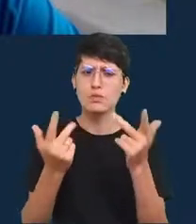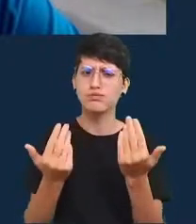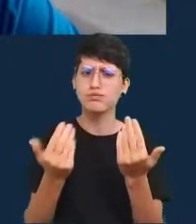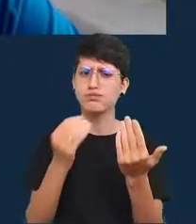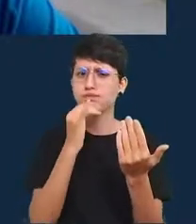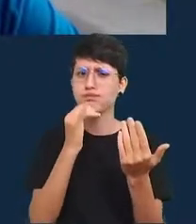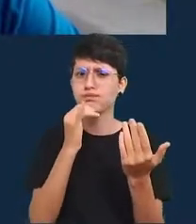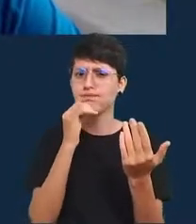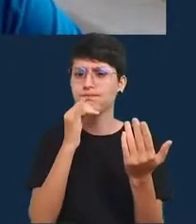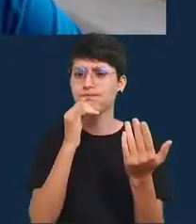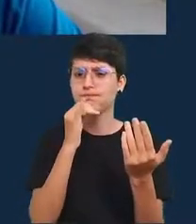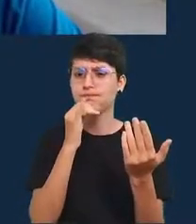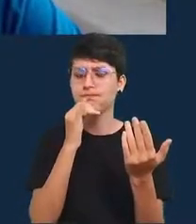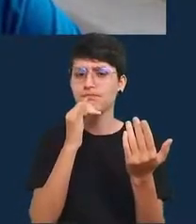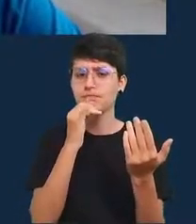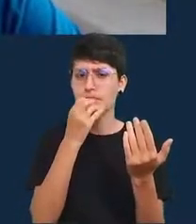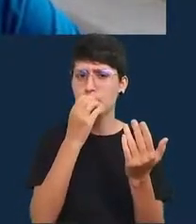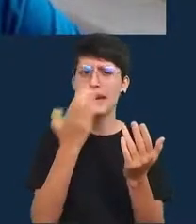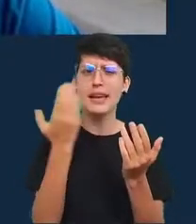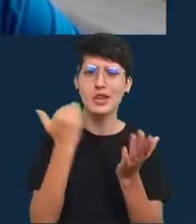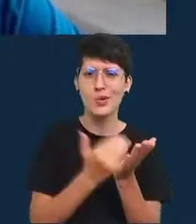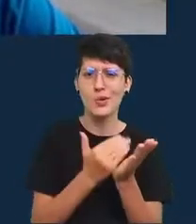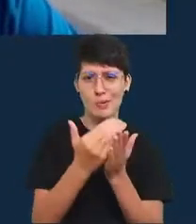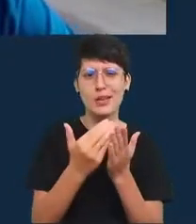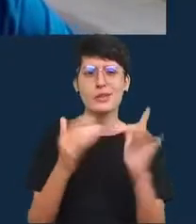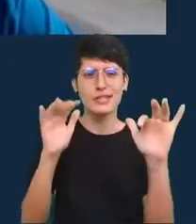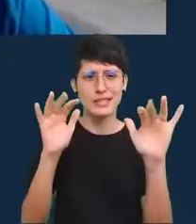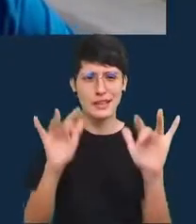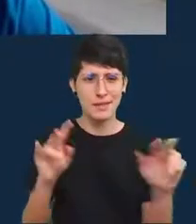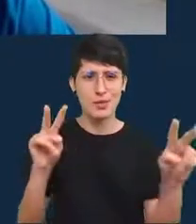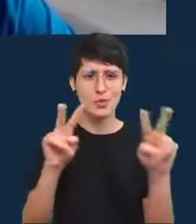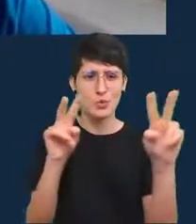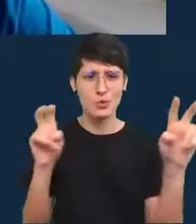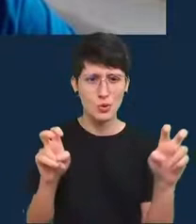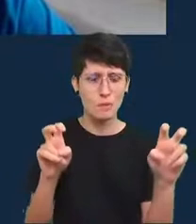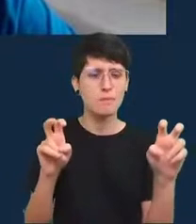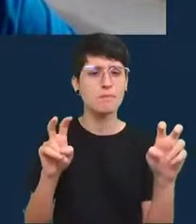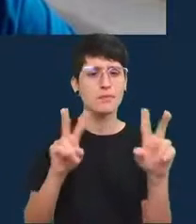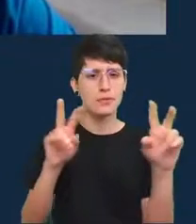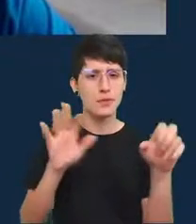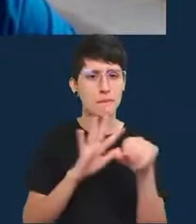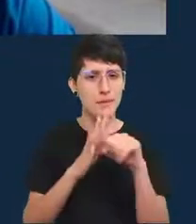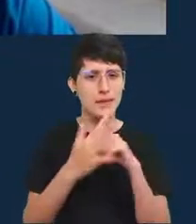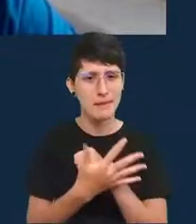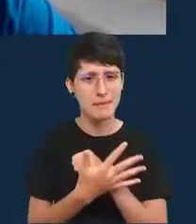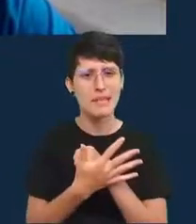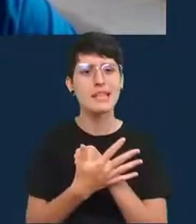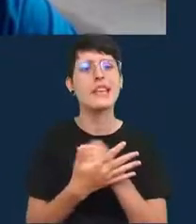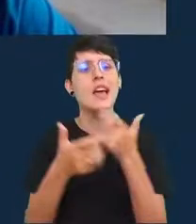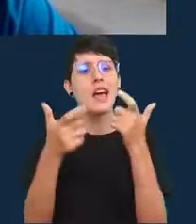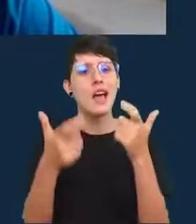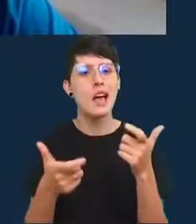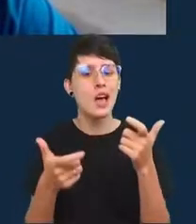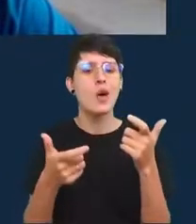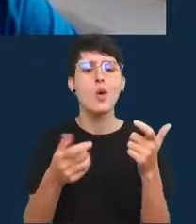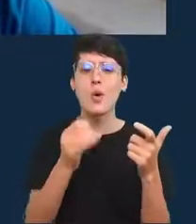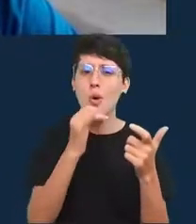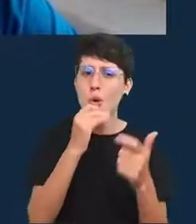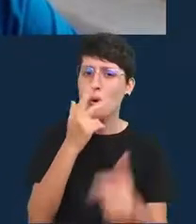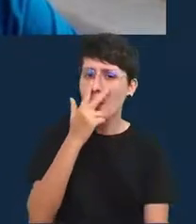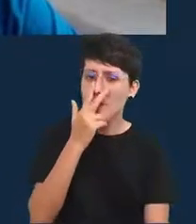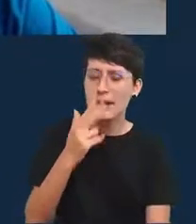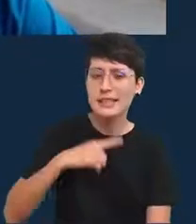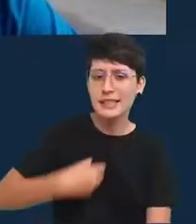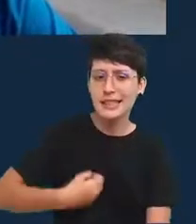bem no começo ele escreveu um pouquinho sobre isso sobre a pandemia onde a pandemia parecia estar contida na Europa